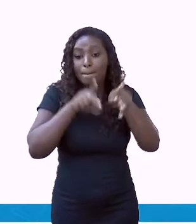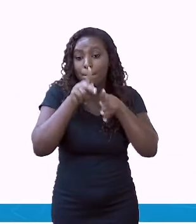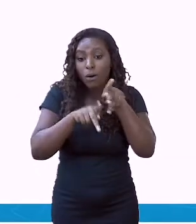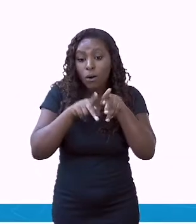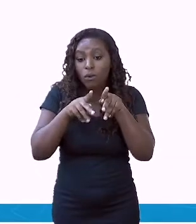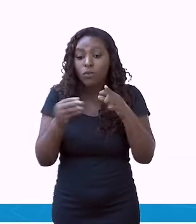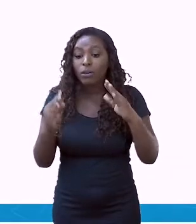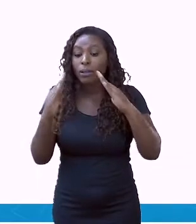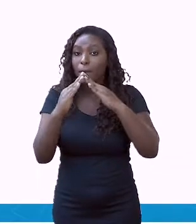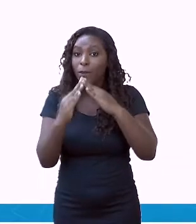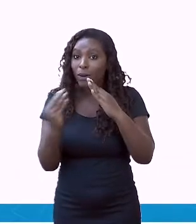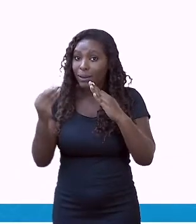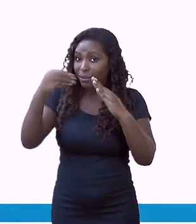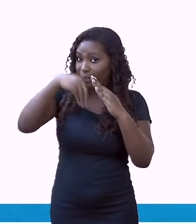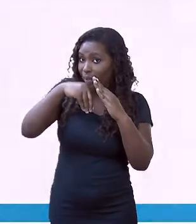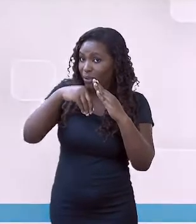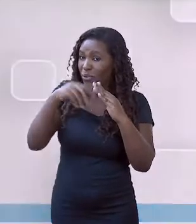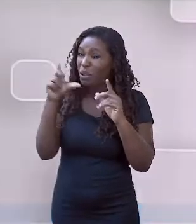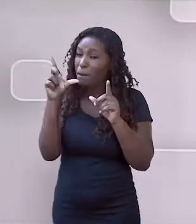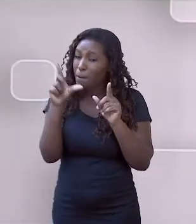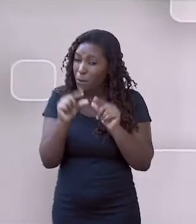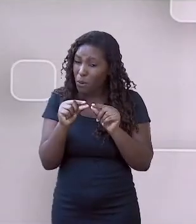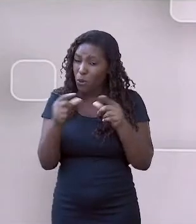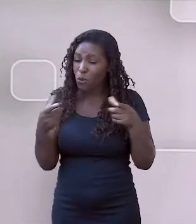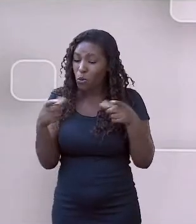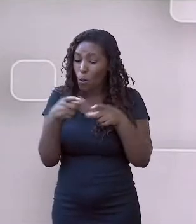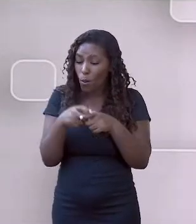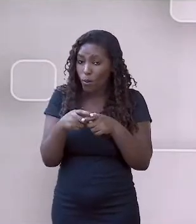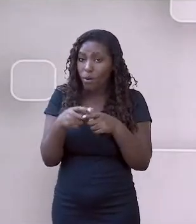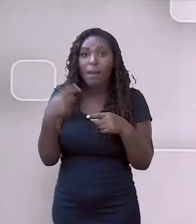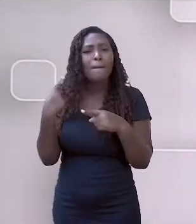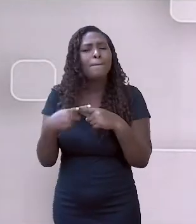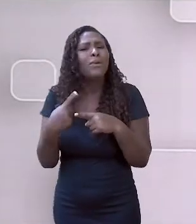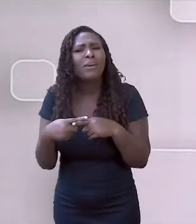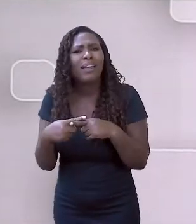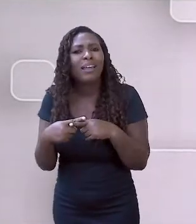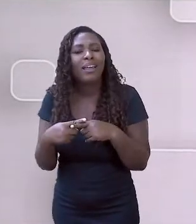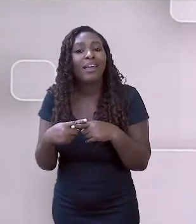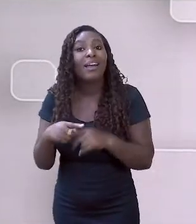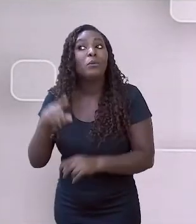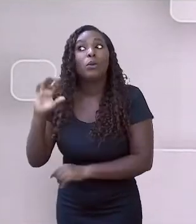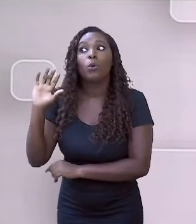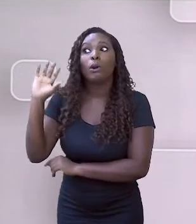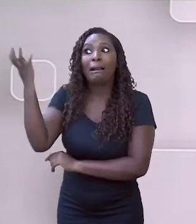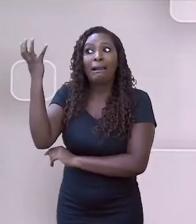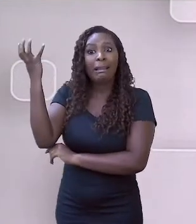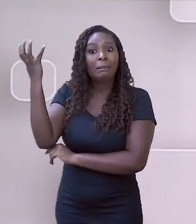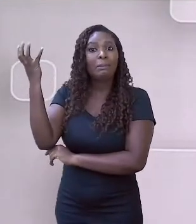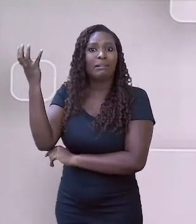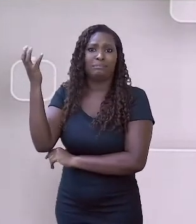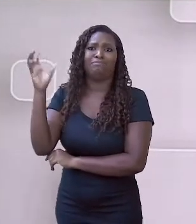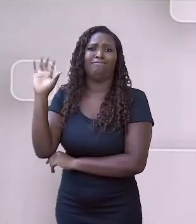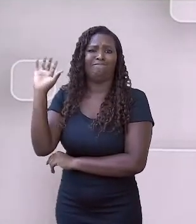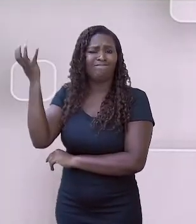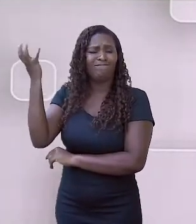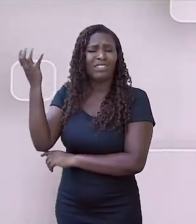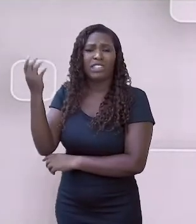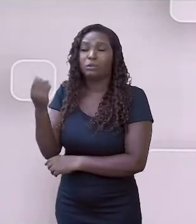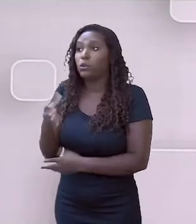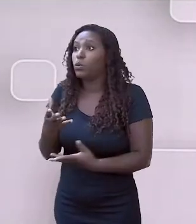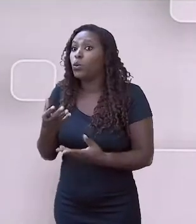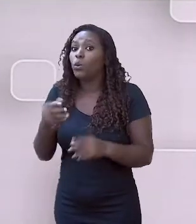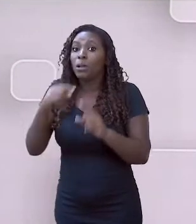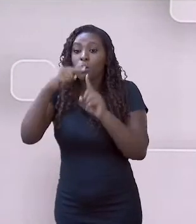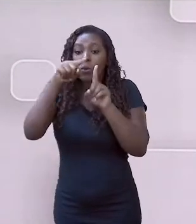O clima. O clima muito rigoroso. O clima chega